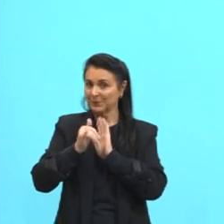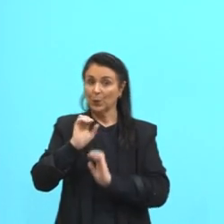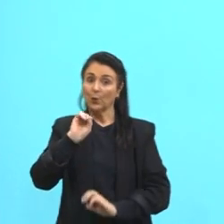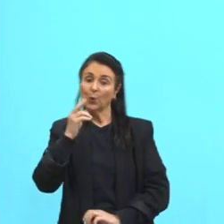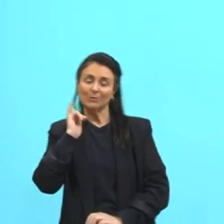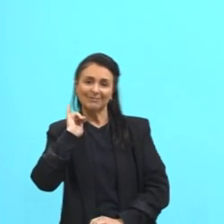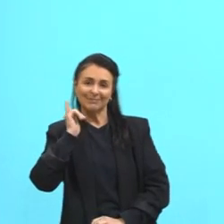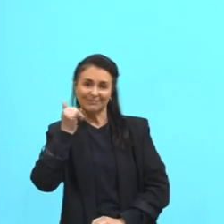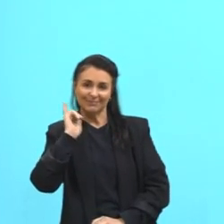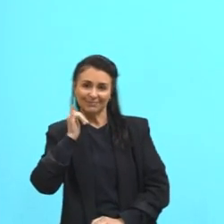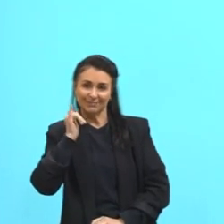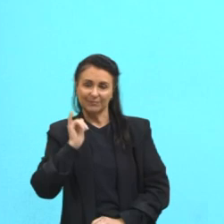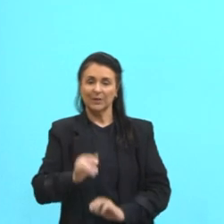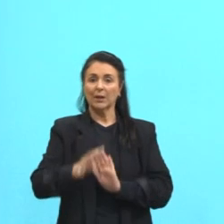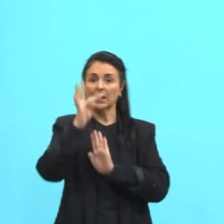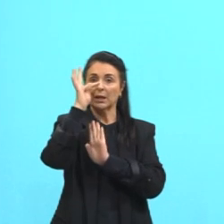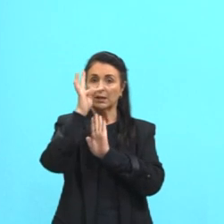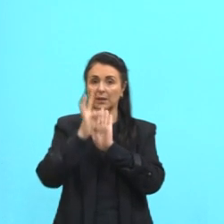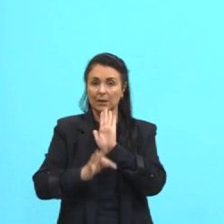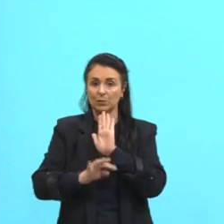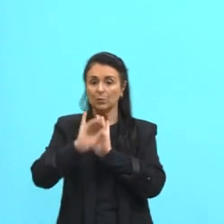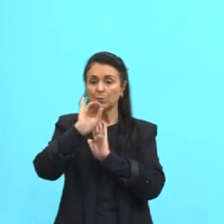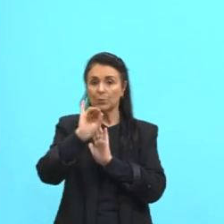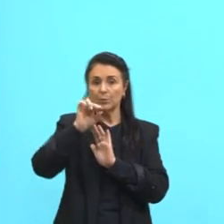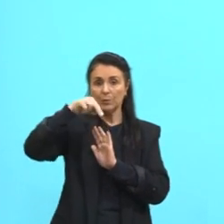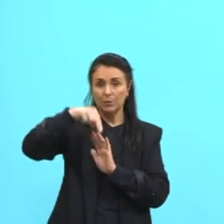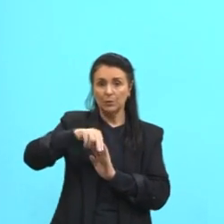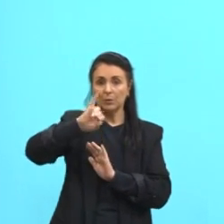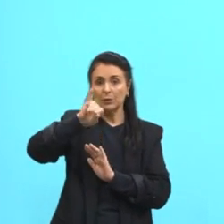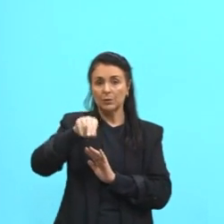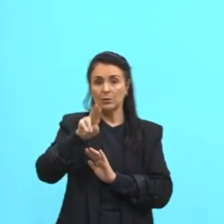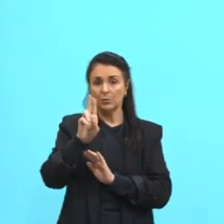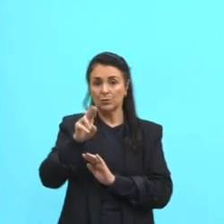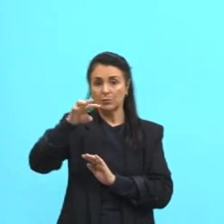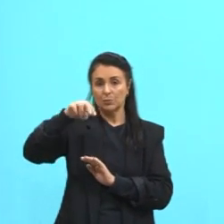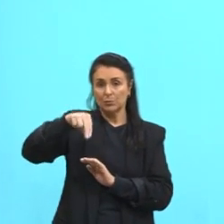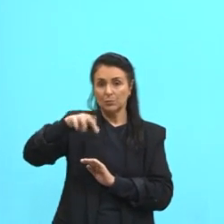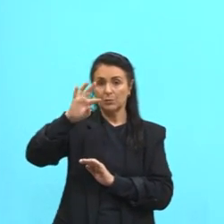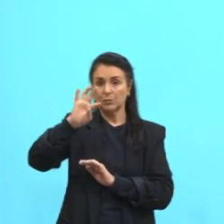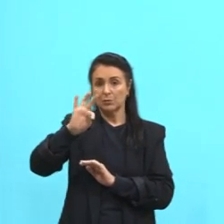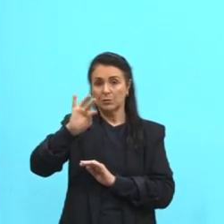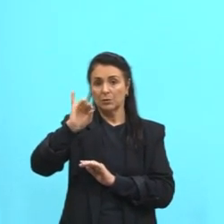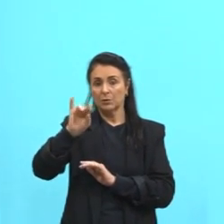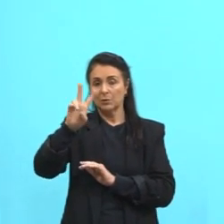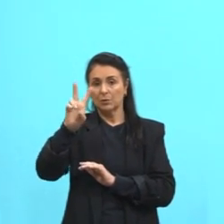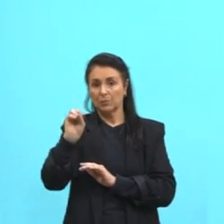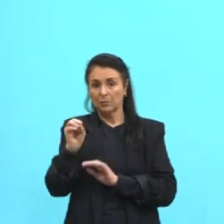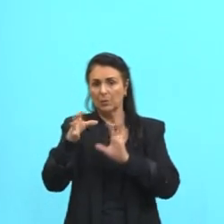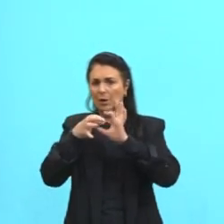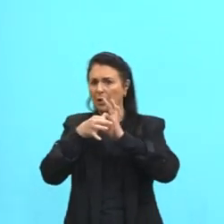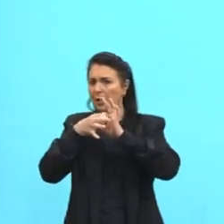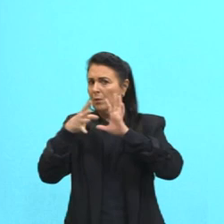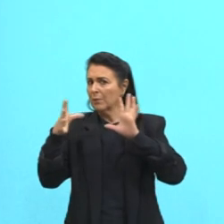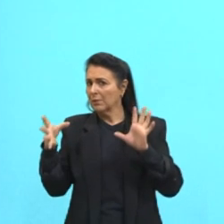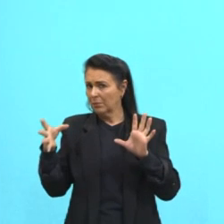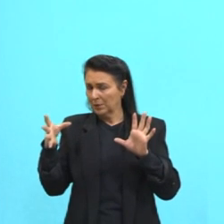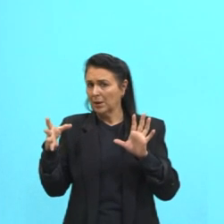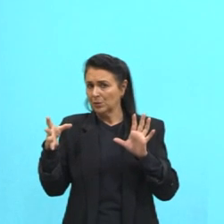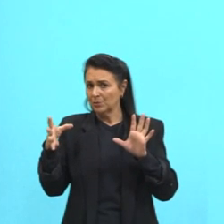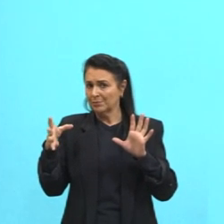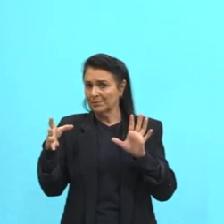O texto injuntivo, ele vai possibilitar uma liberdade de atuação do leitor.